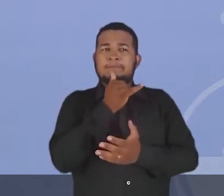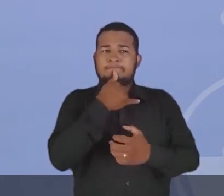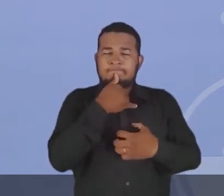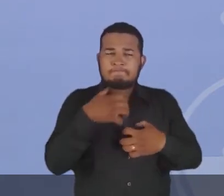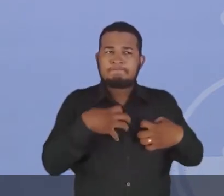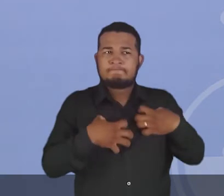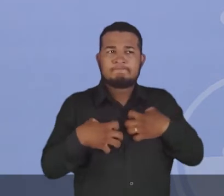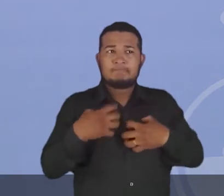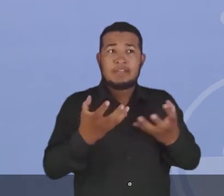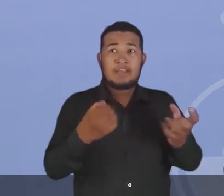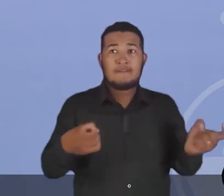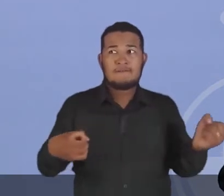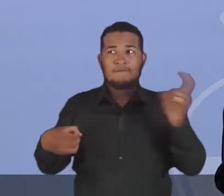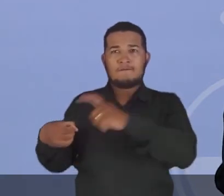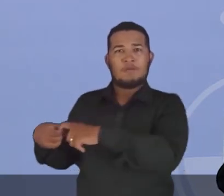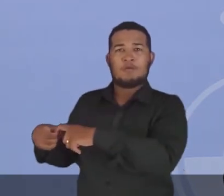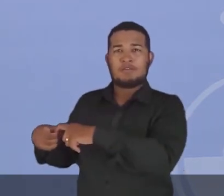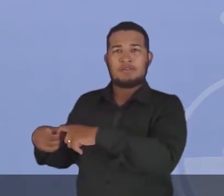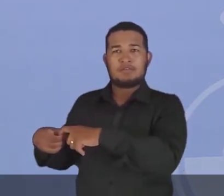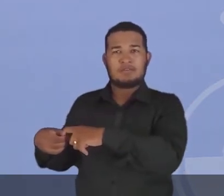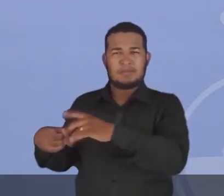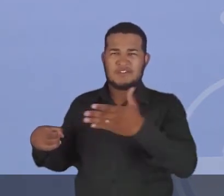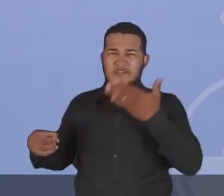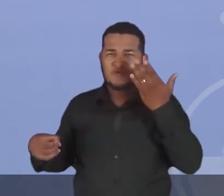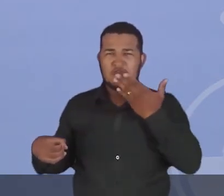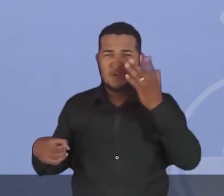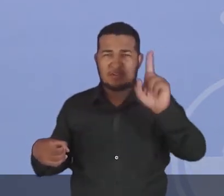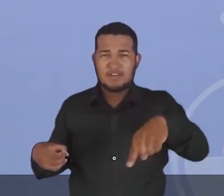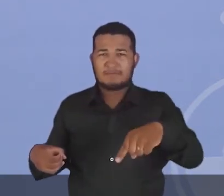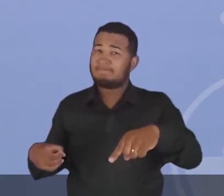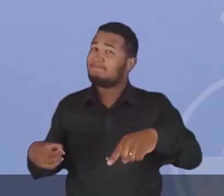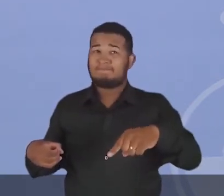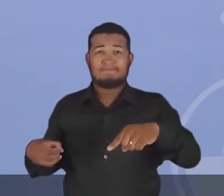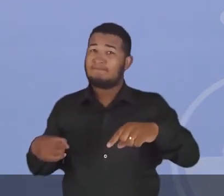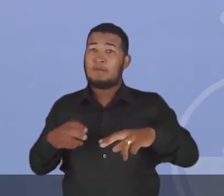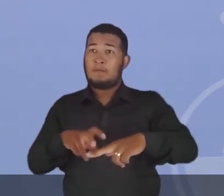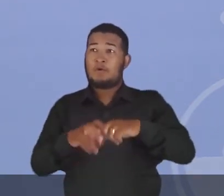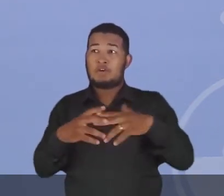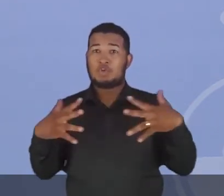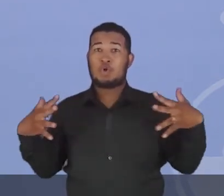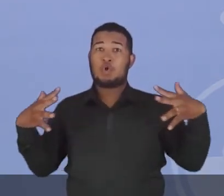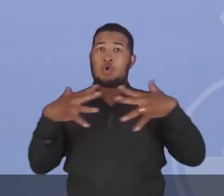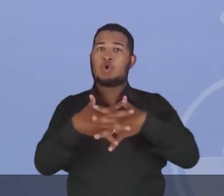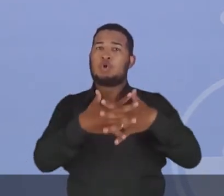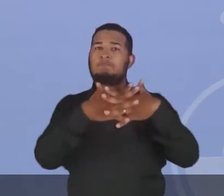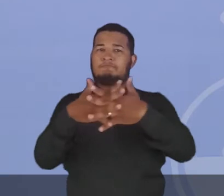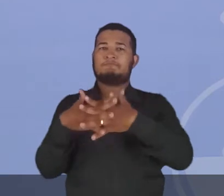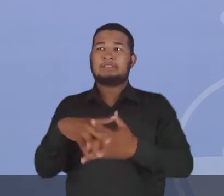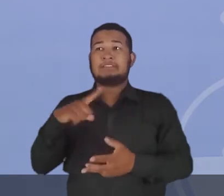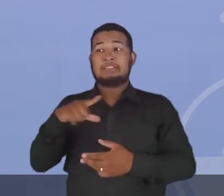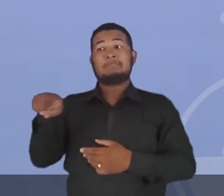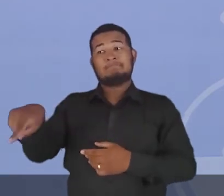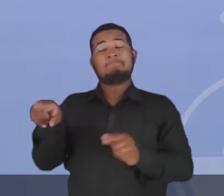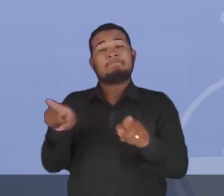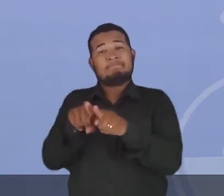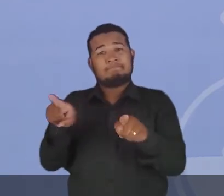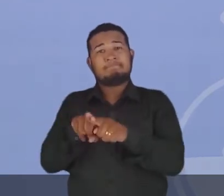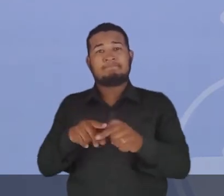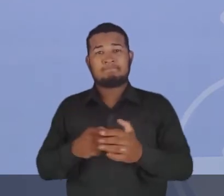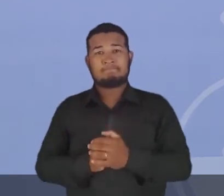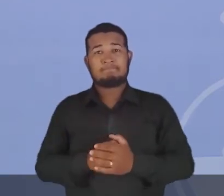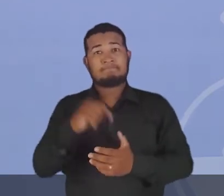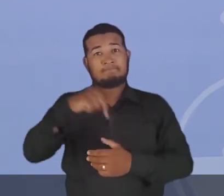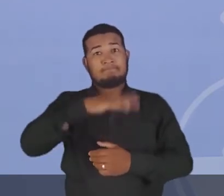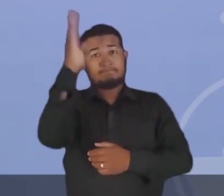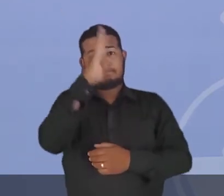Só que retornar ao campo agora não é um processo muito fácil devido aos conflitos existentes no campo, no